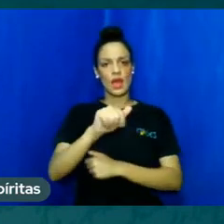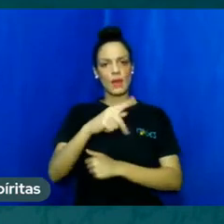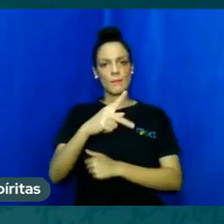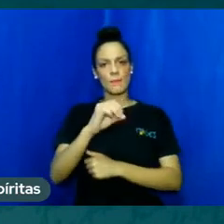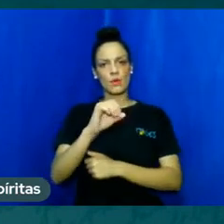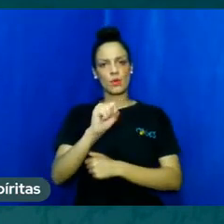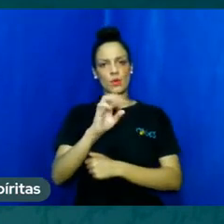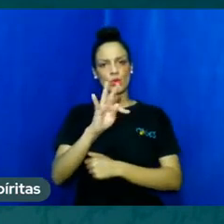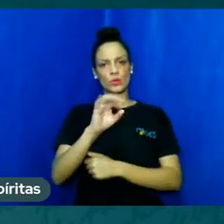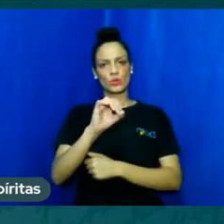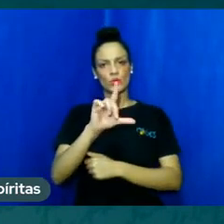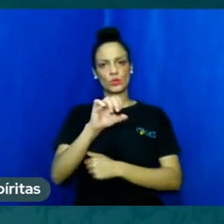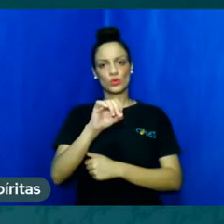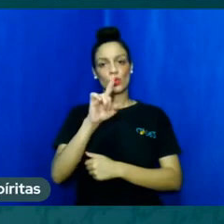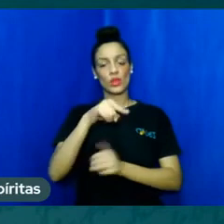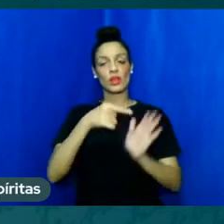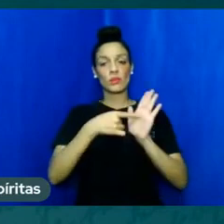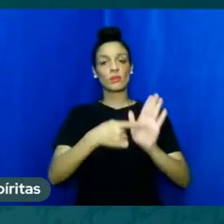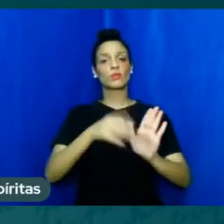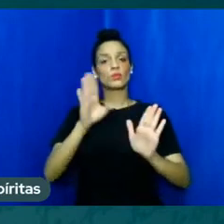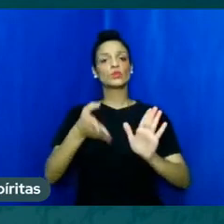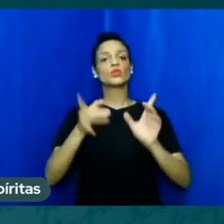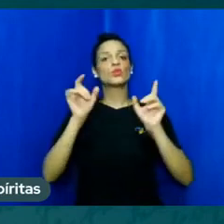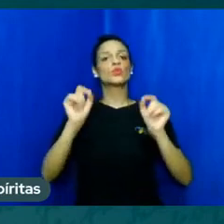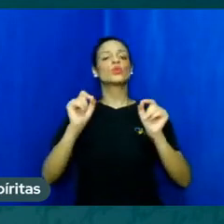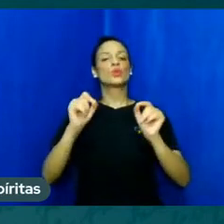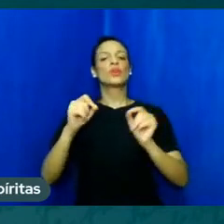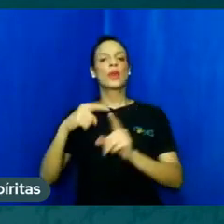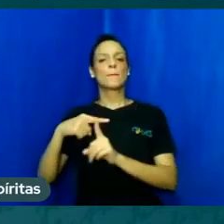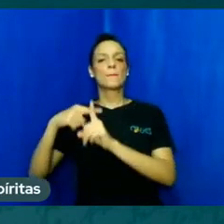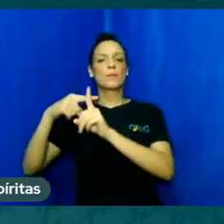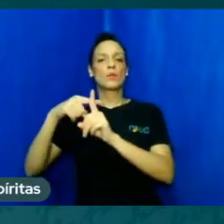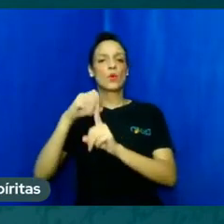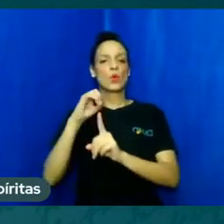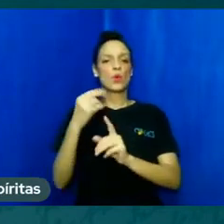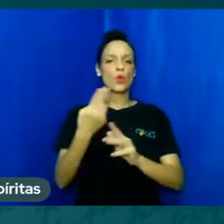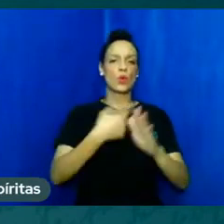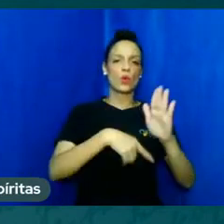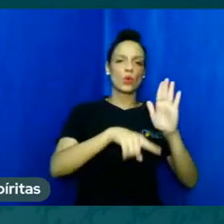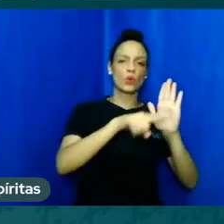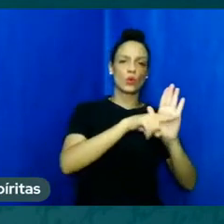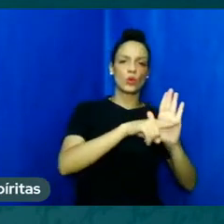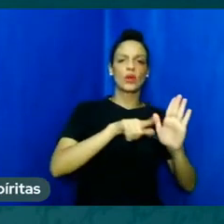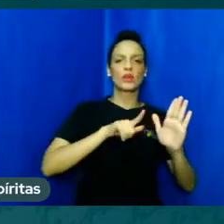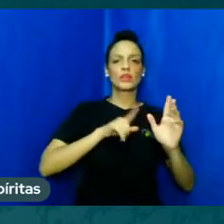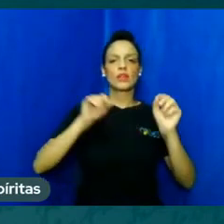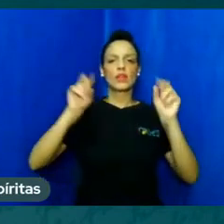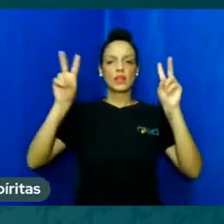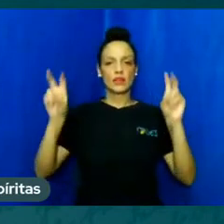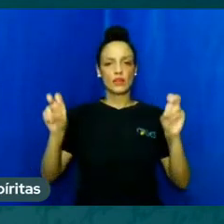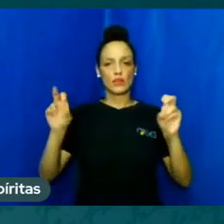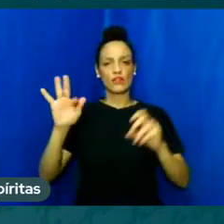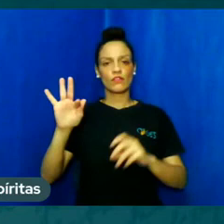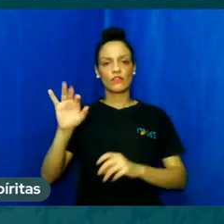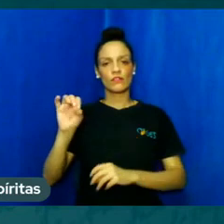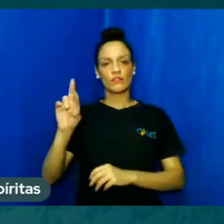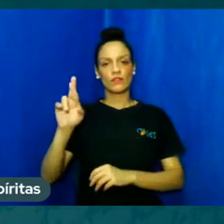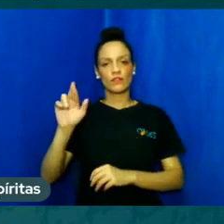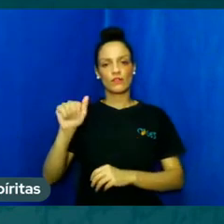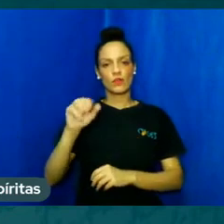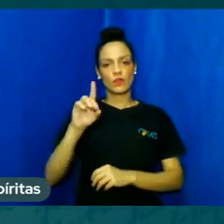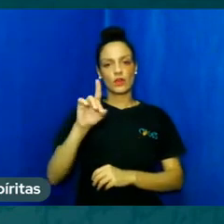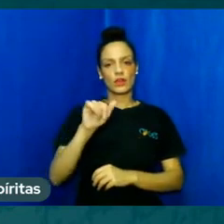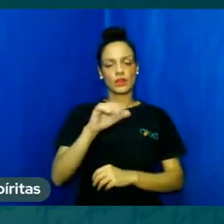e o que é uma virtude ativa na mensagem que tem por título o próprio título do capítulo fora da caridade não há salvação